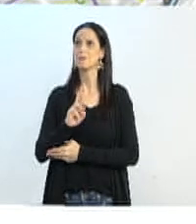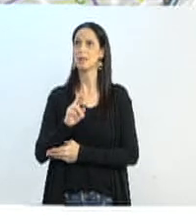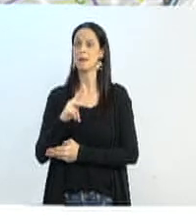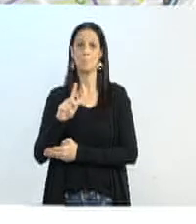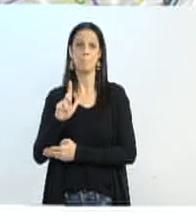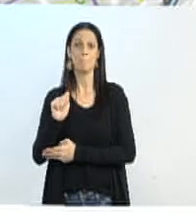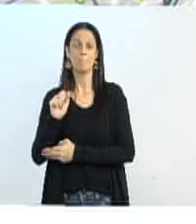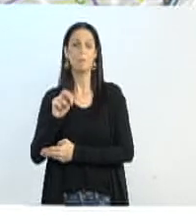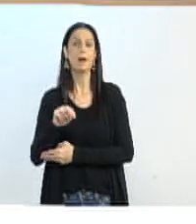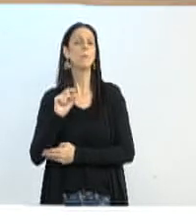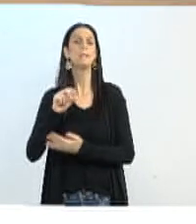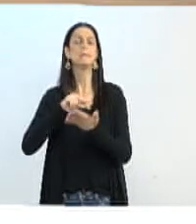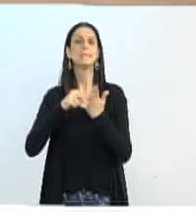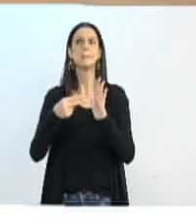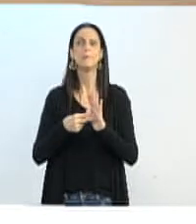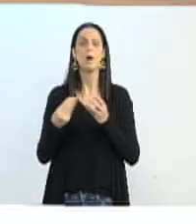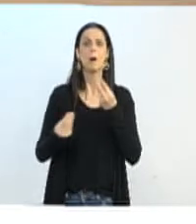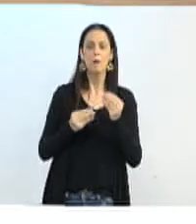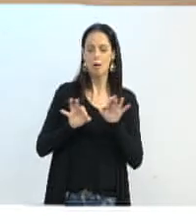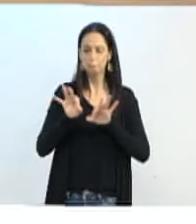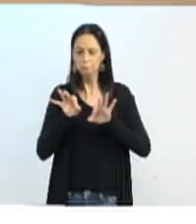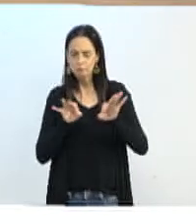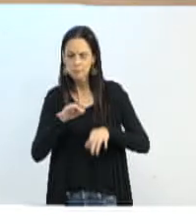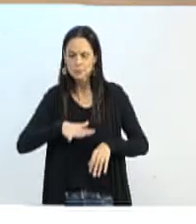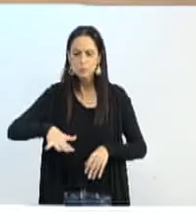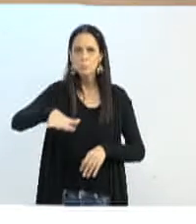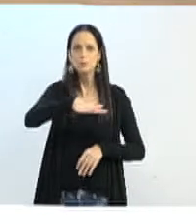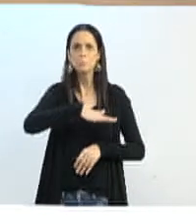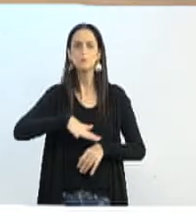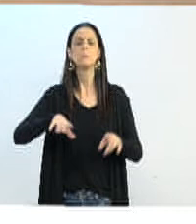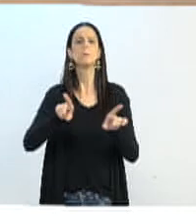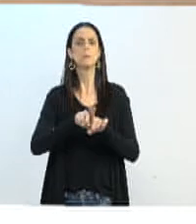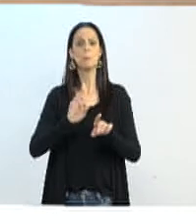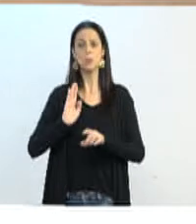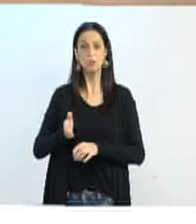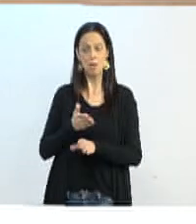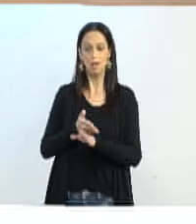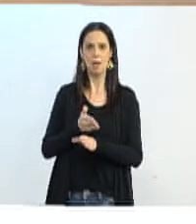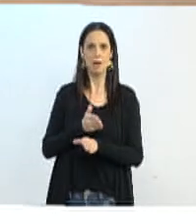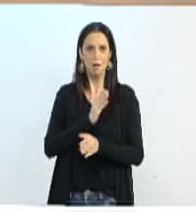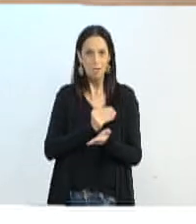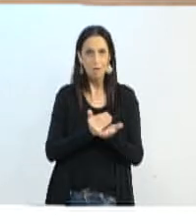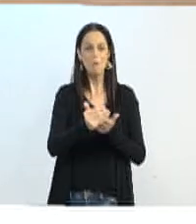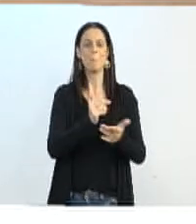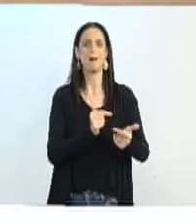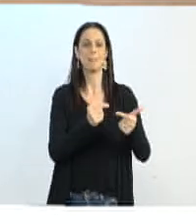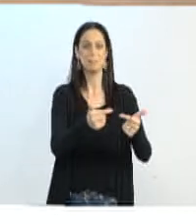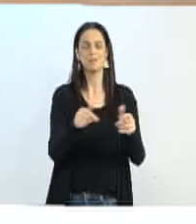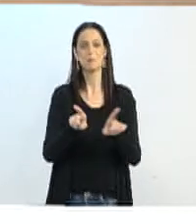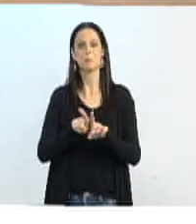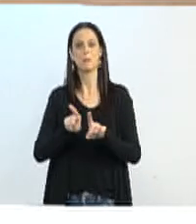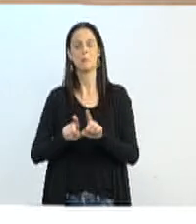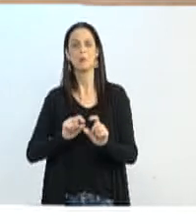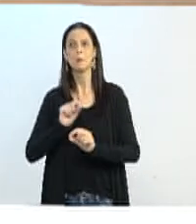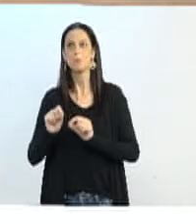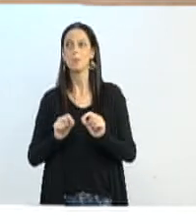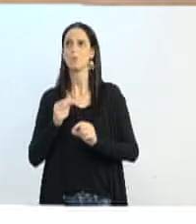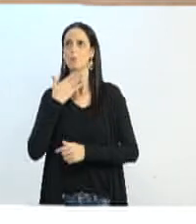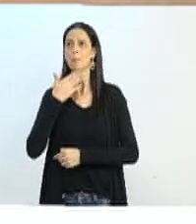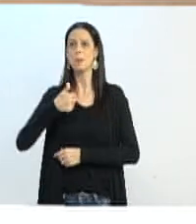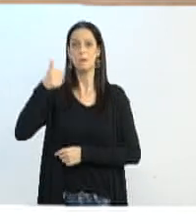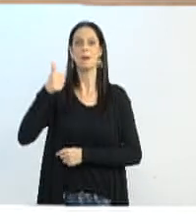aquele espaço físico lá. E algumas ações começando a ser feitas. Está sendo feita uma requalificação lá